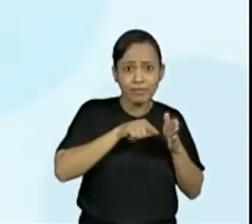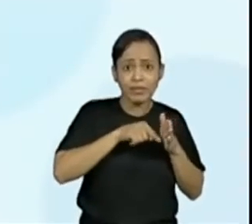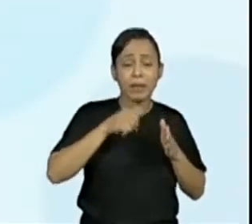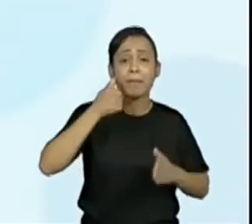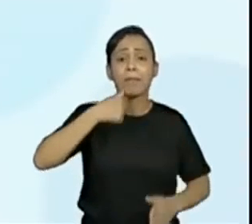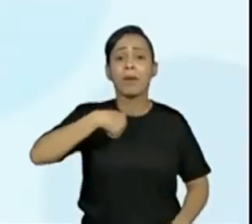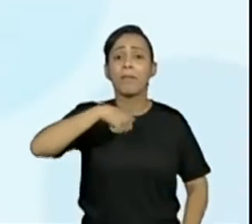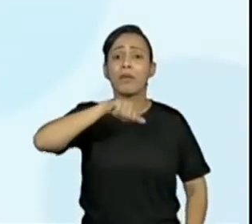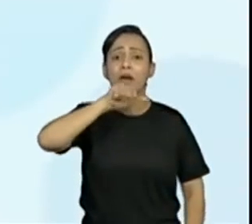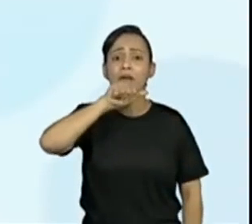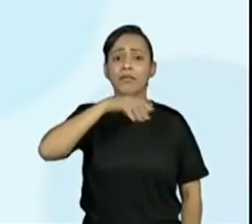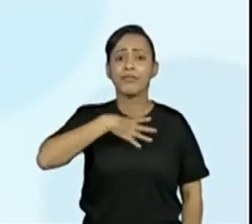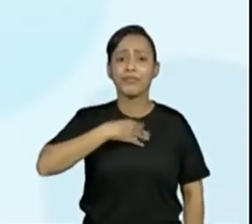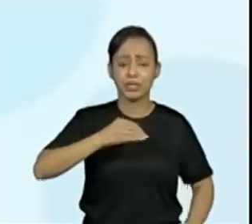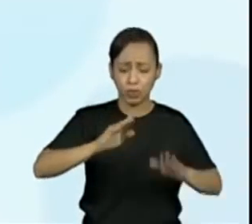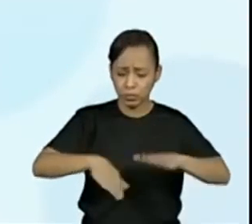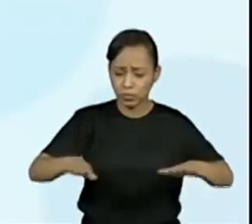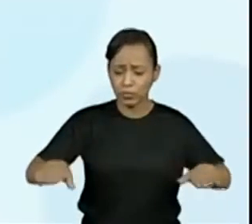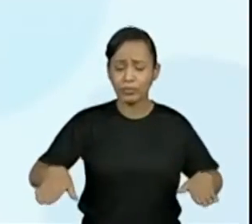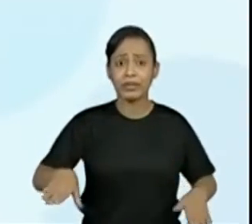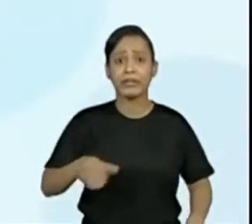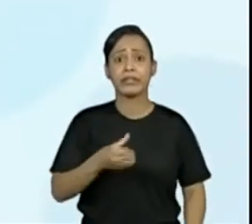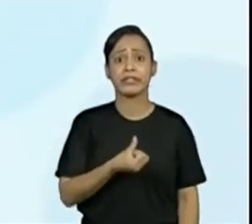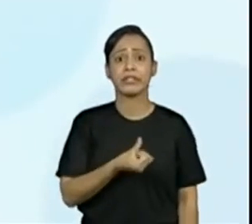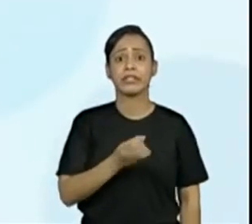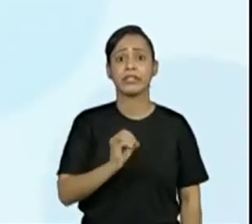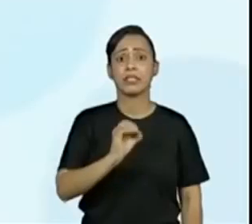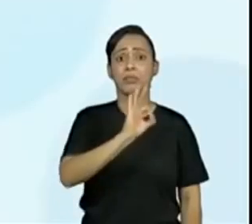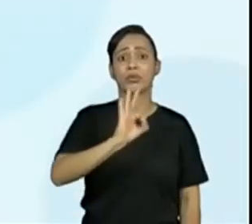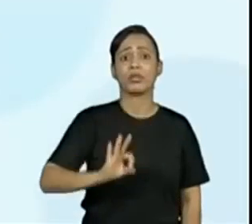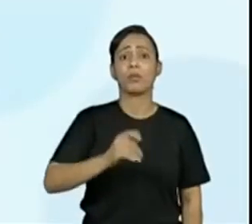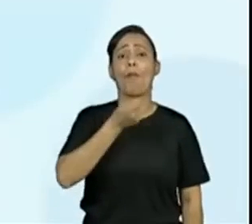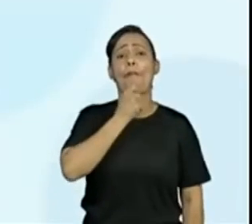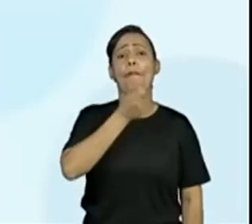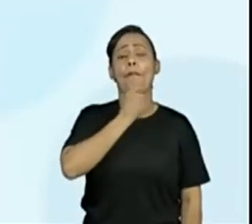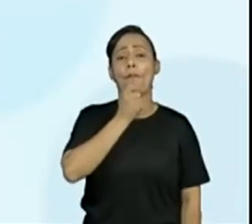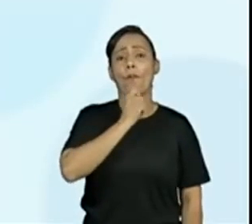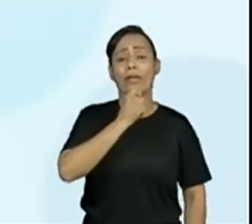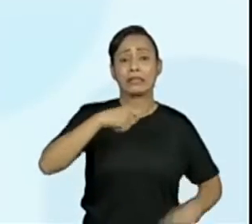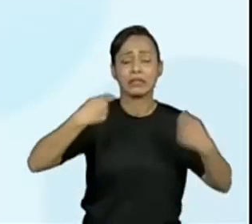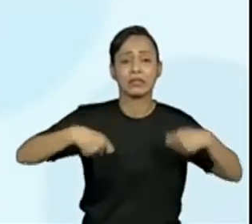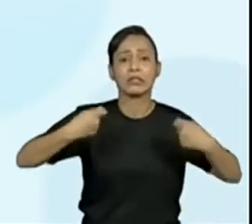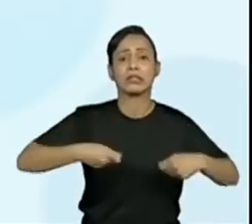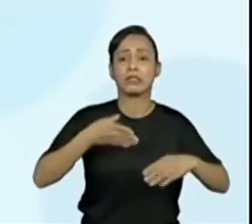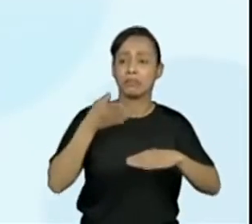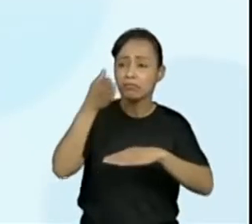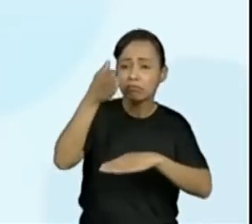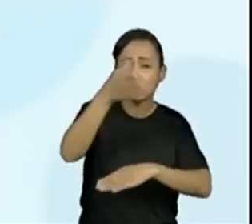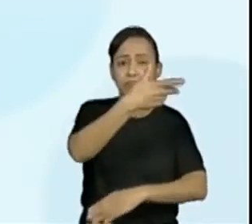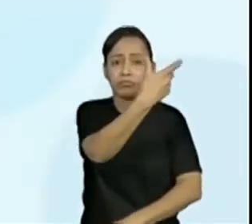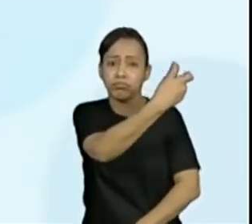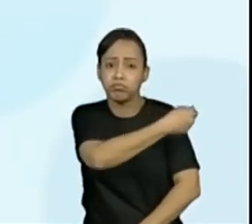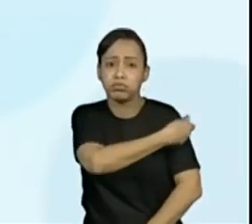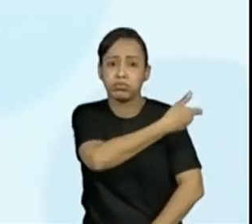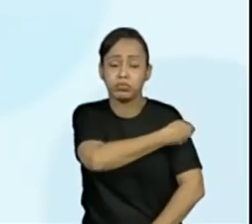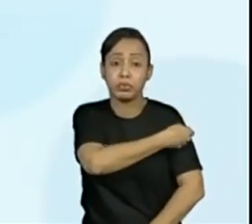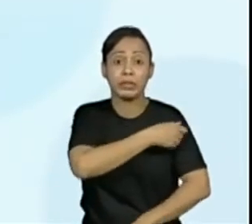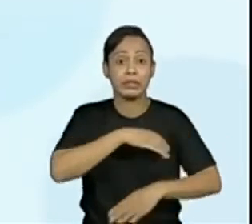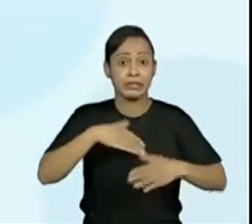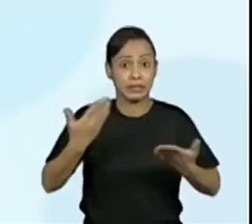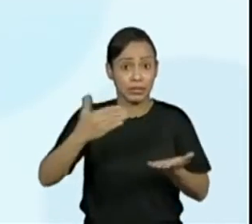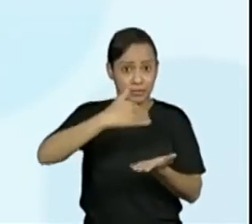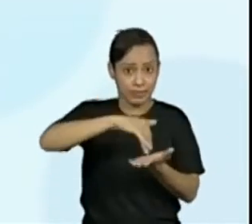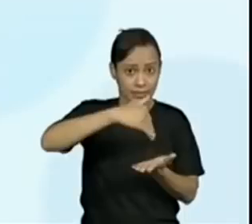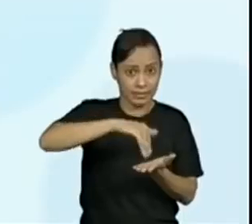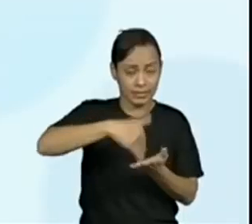mães ainda precisam se imunizar. Por isso, a Secretaria de Estado de